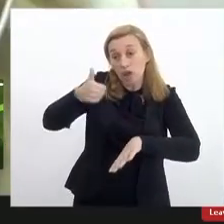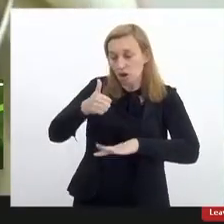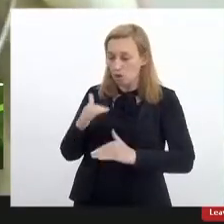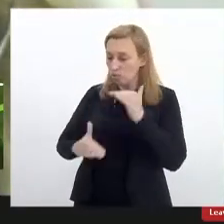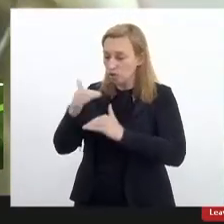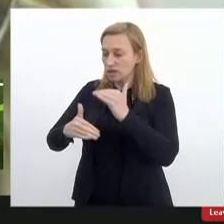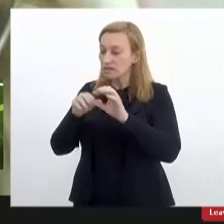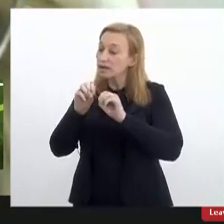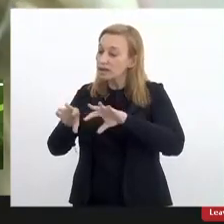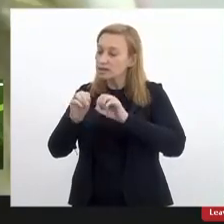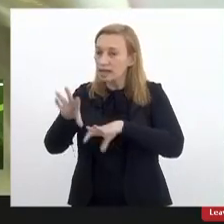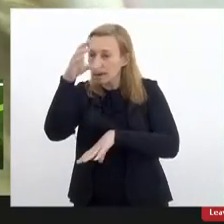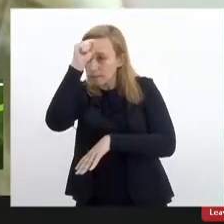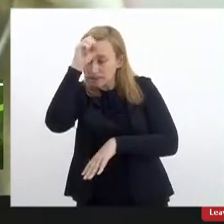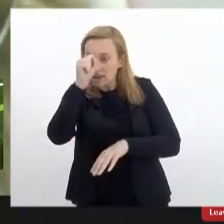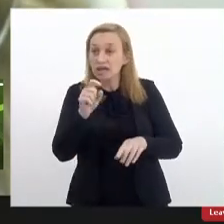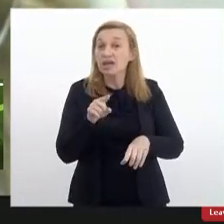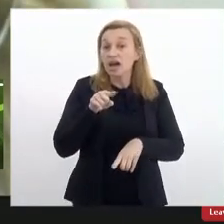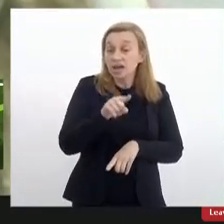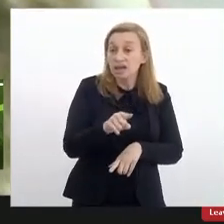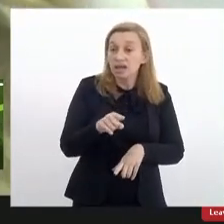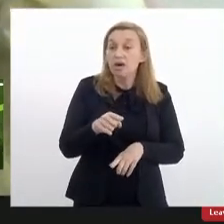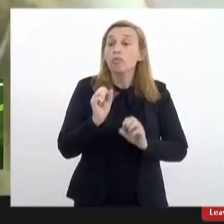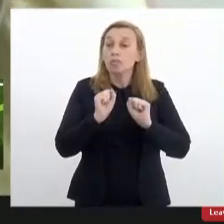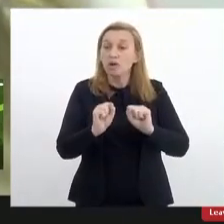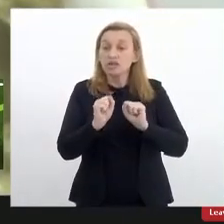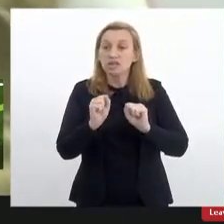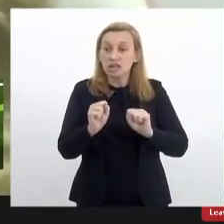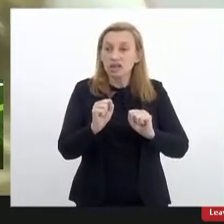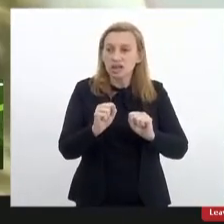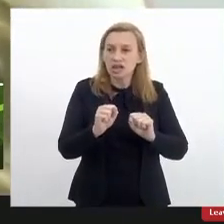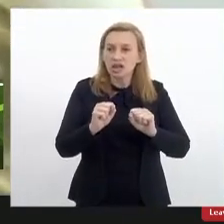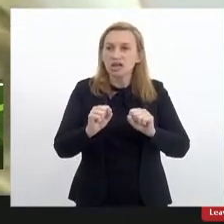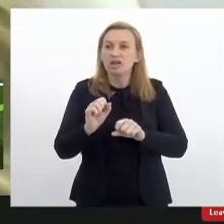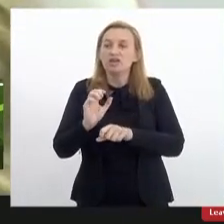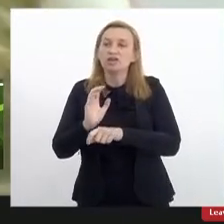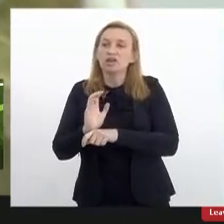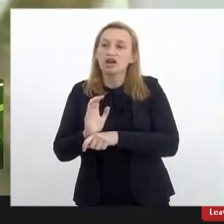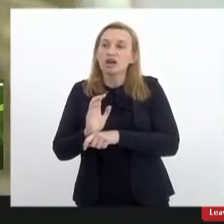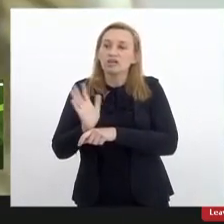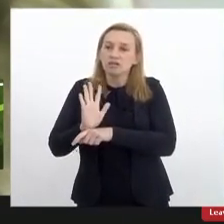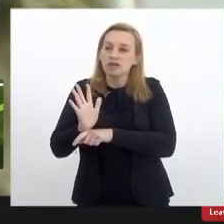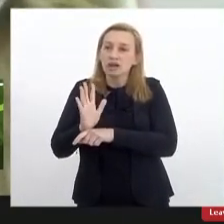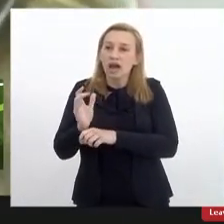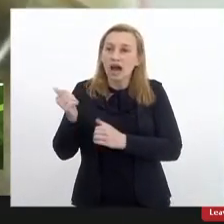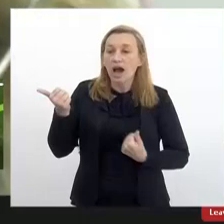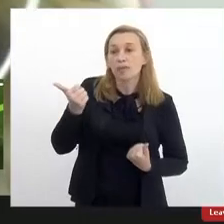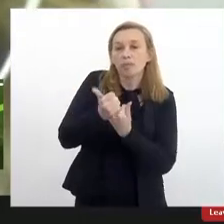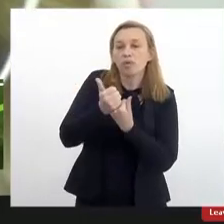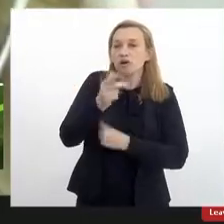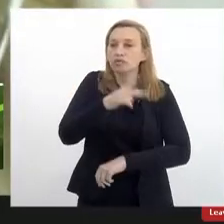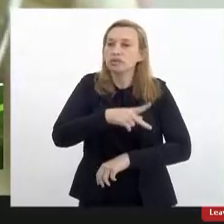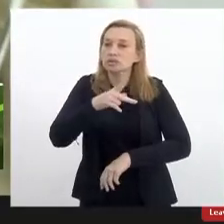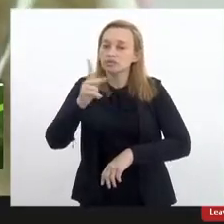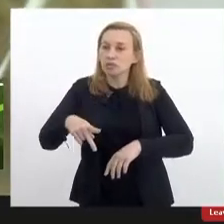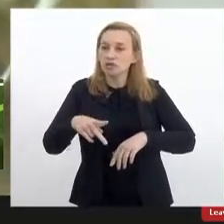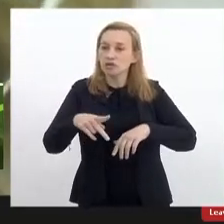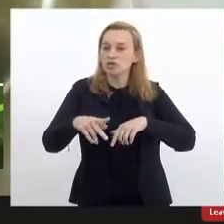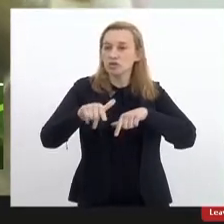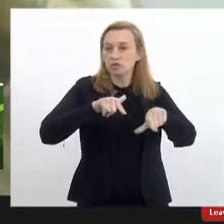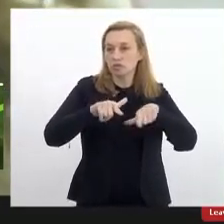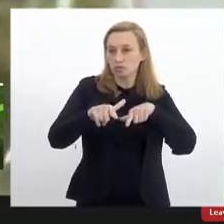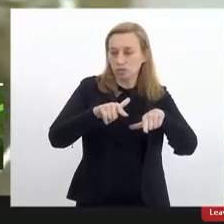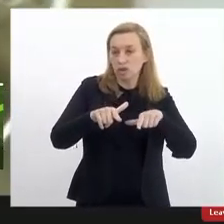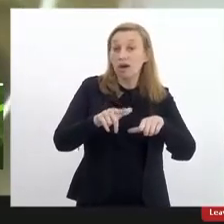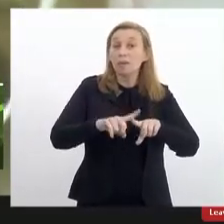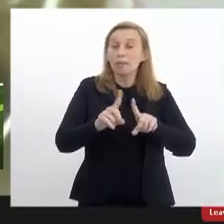e aprender e aí elas podem servir de apoio ao trabalho docente mas não substituir o professor docente que o professor